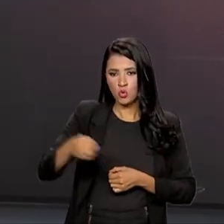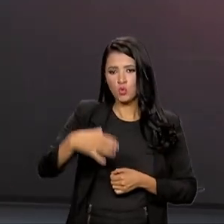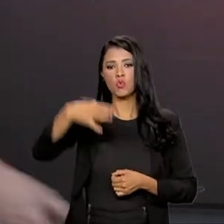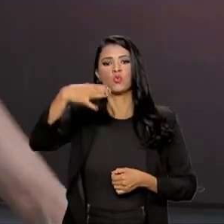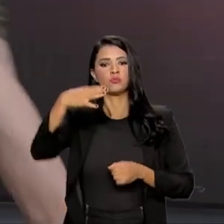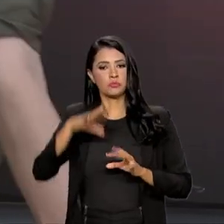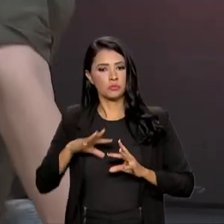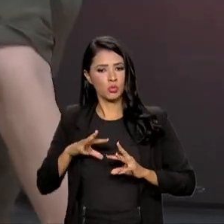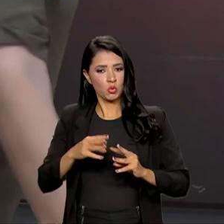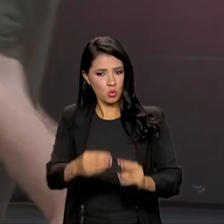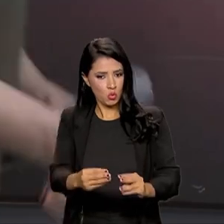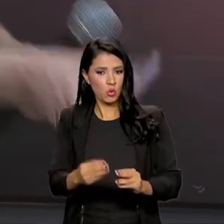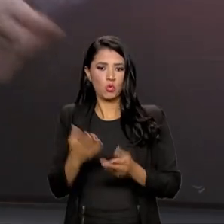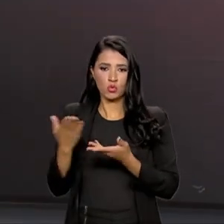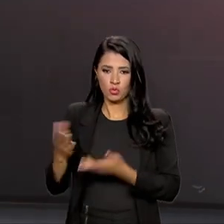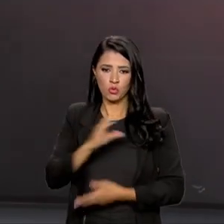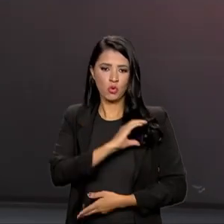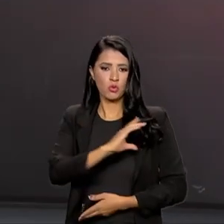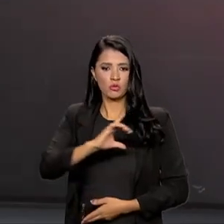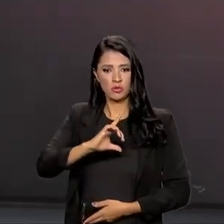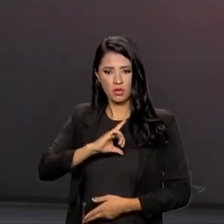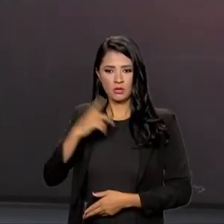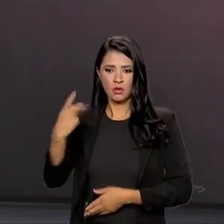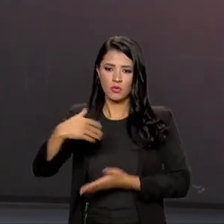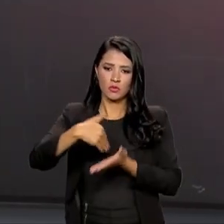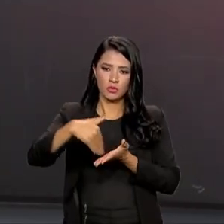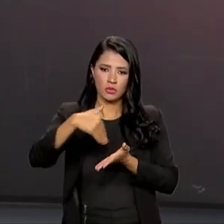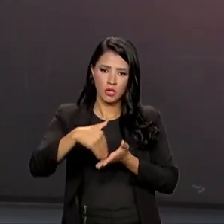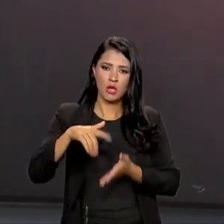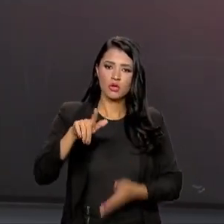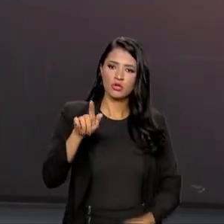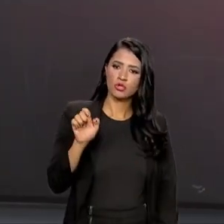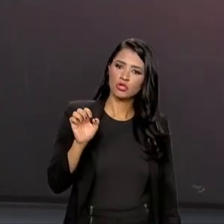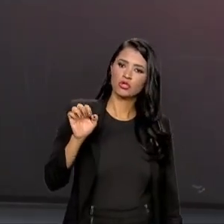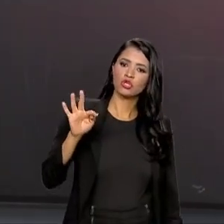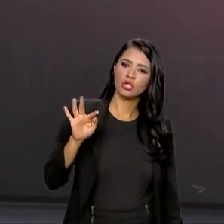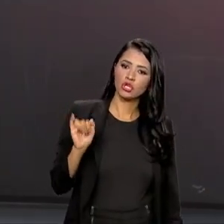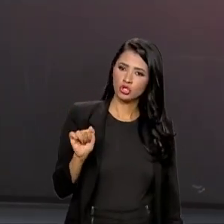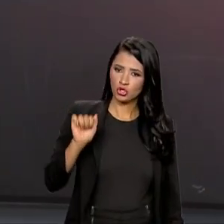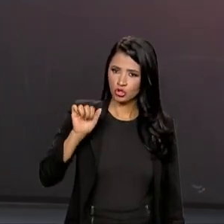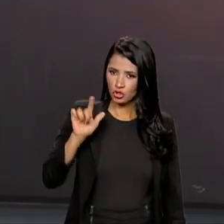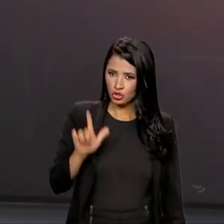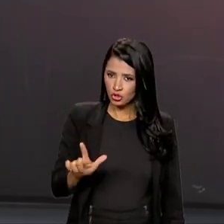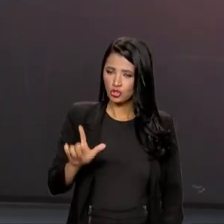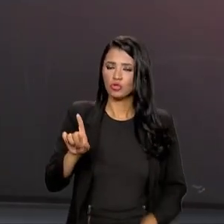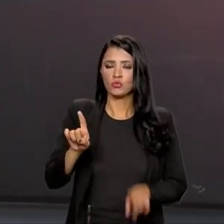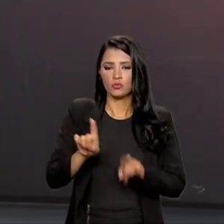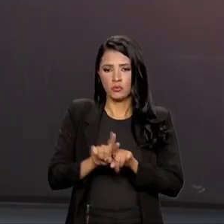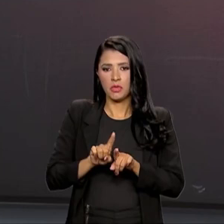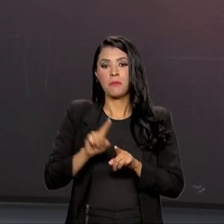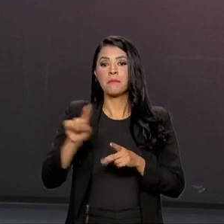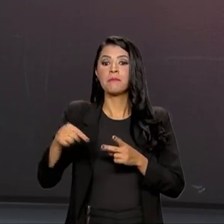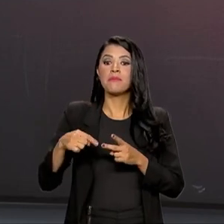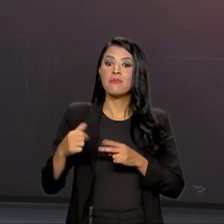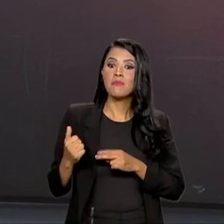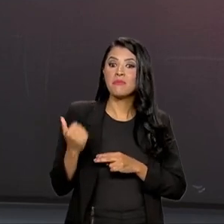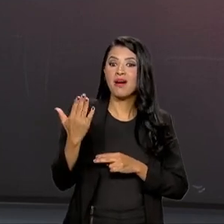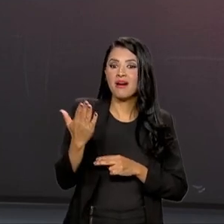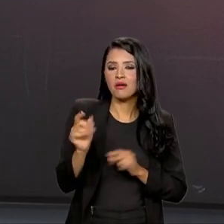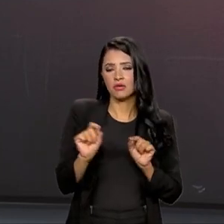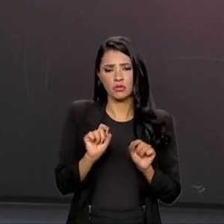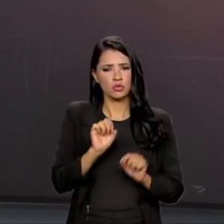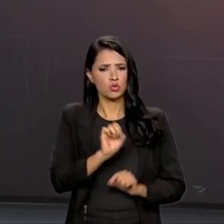sob a coordenação do secretário Gentil, e dar um passo além. Não